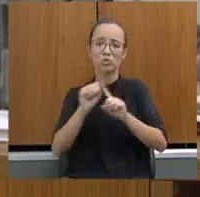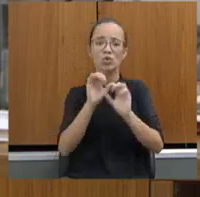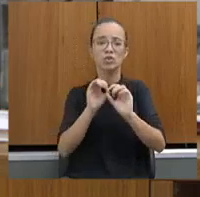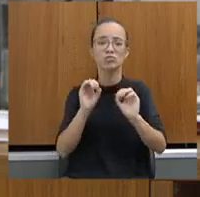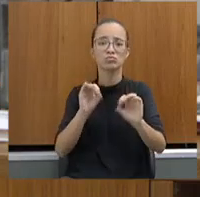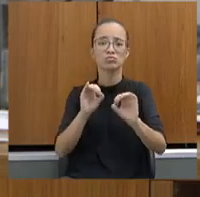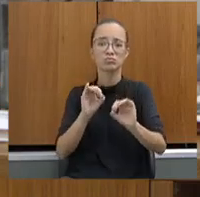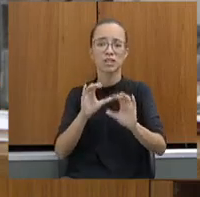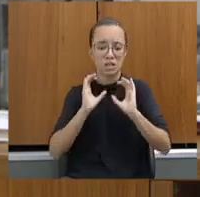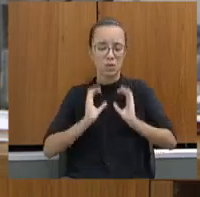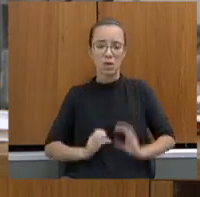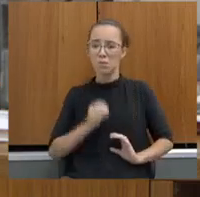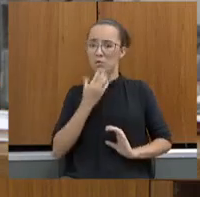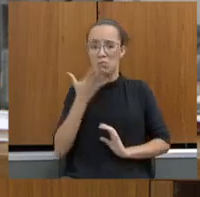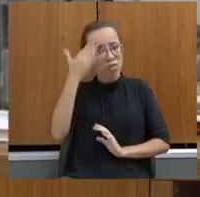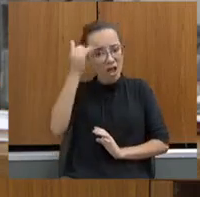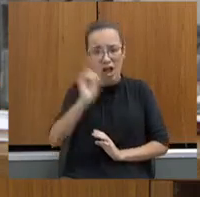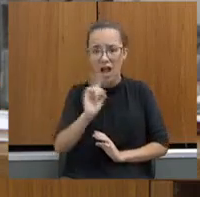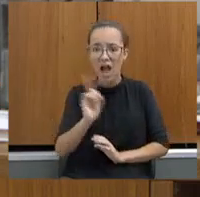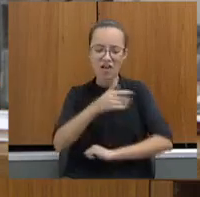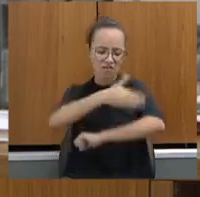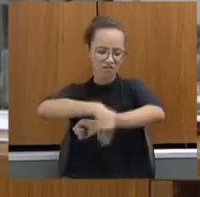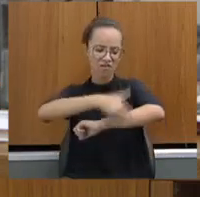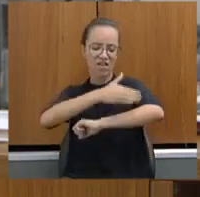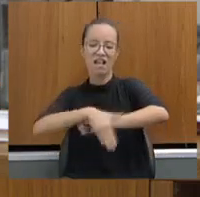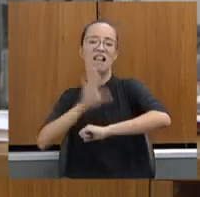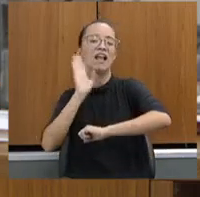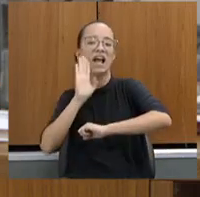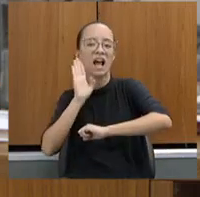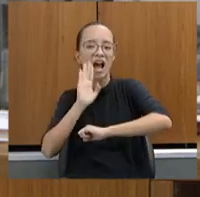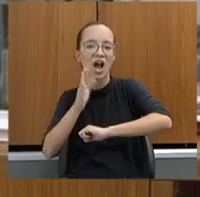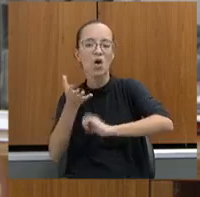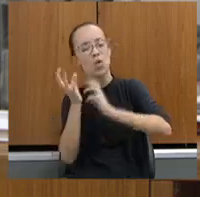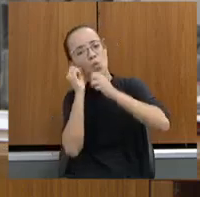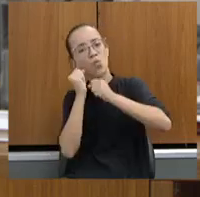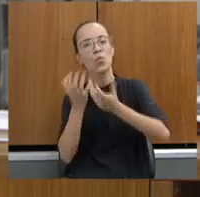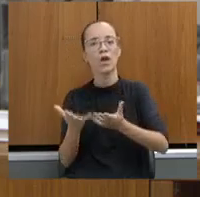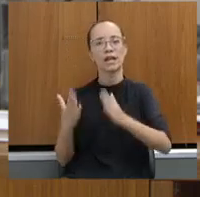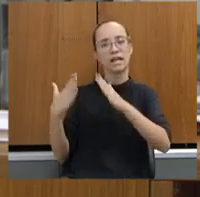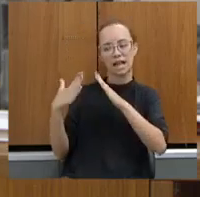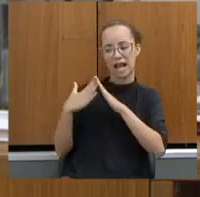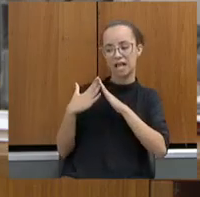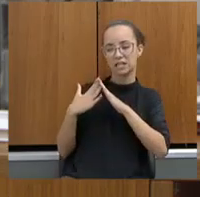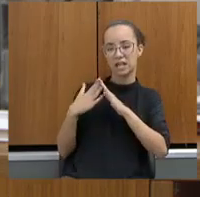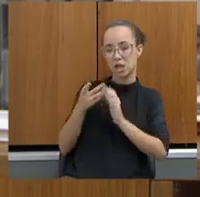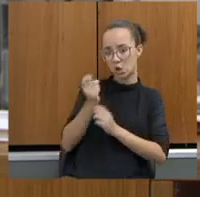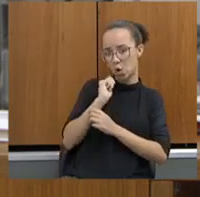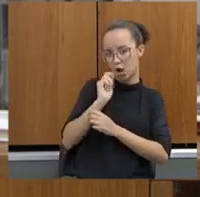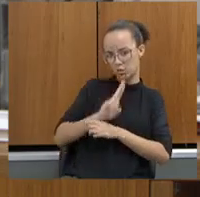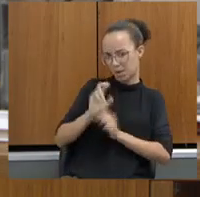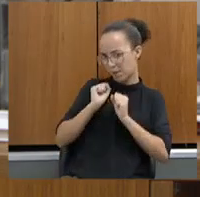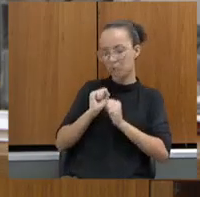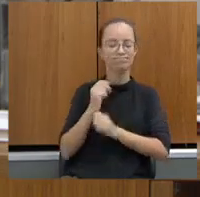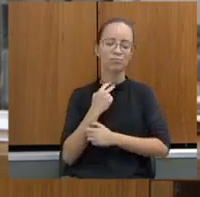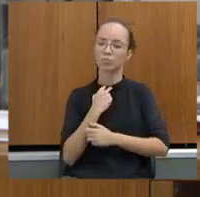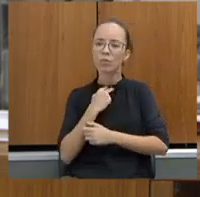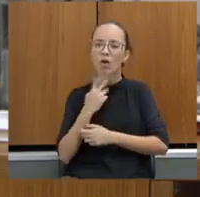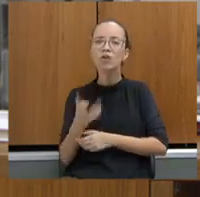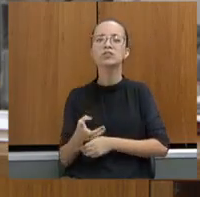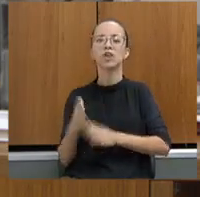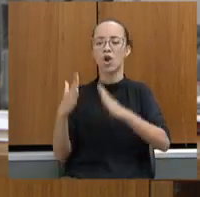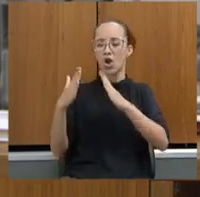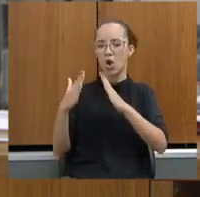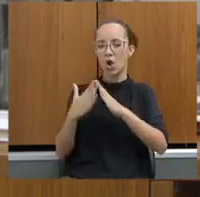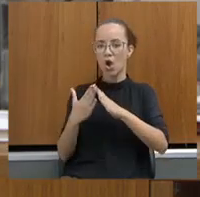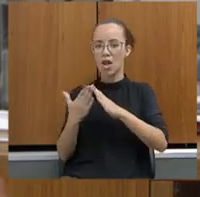E viver na rua é muito legal. Não tem a disciplina da casa? Ah, na nossa casa não pode usar droga. Na nossa casa tem hora para